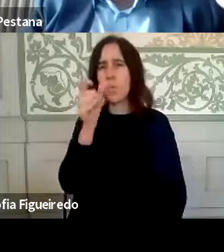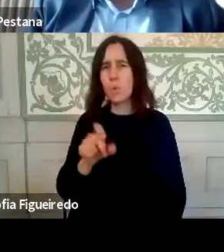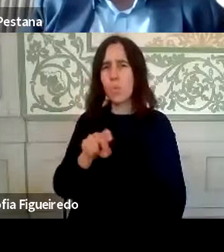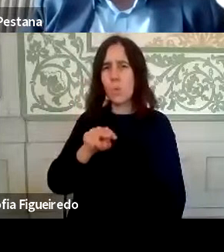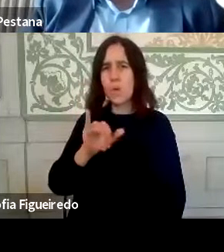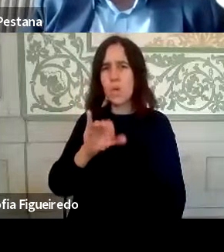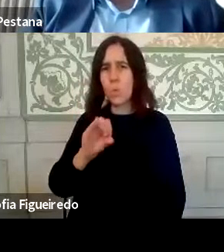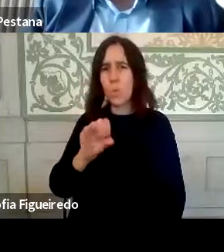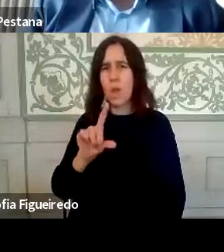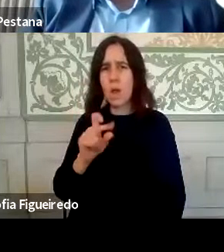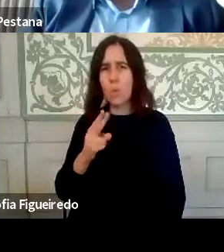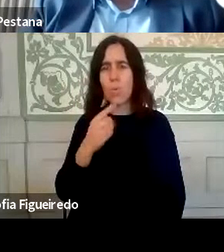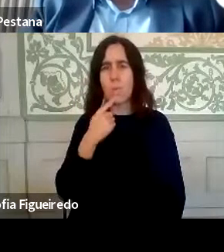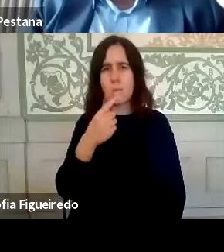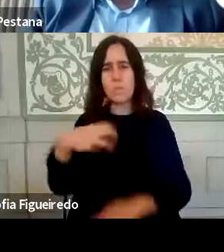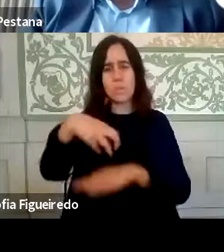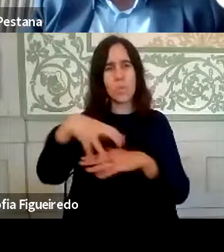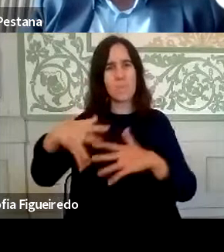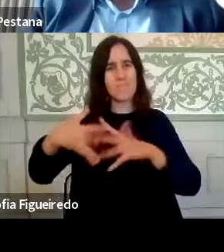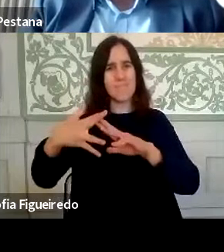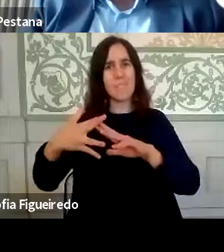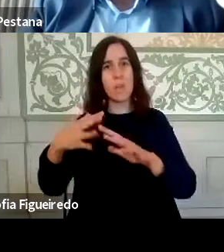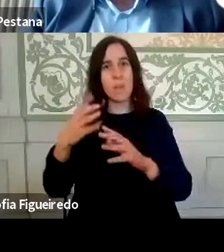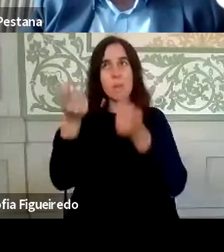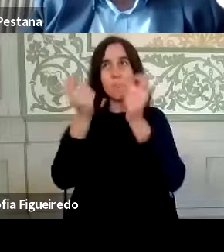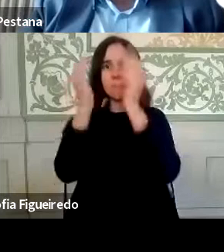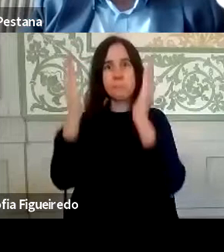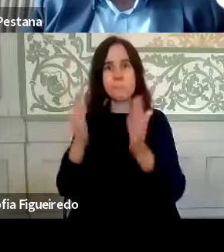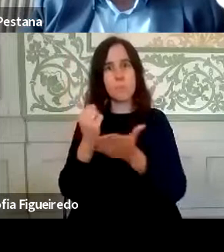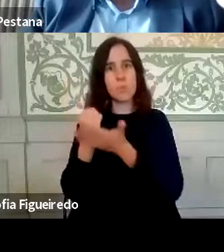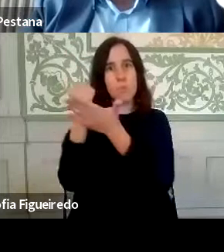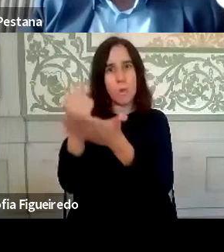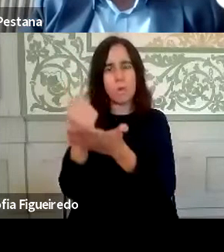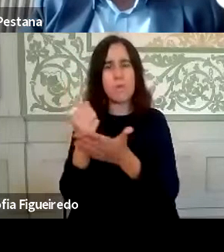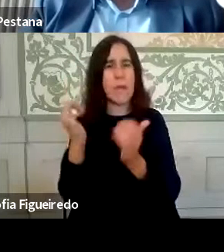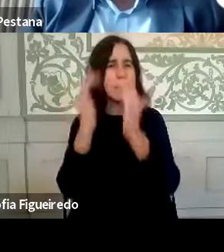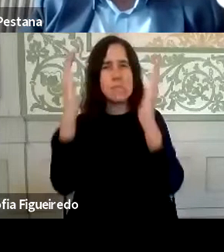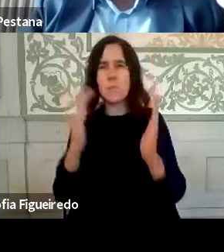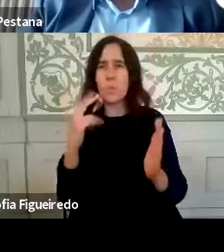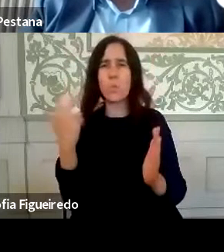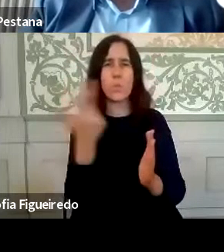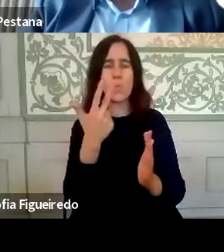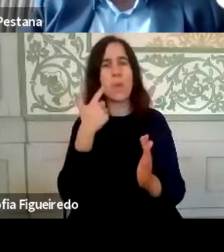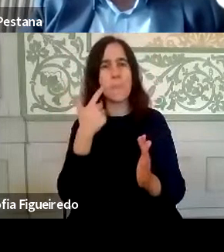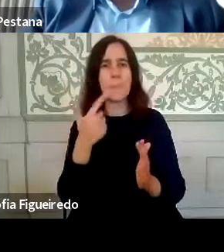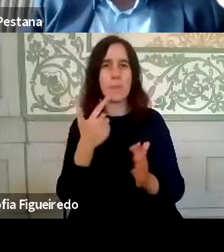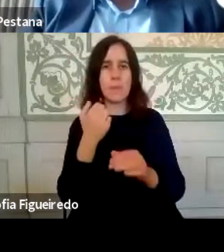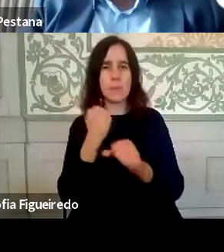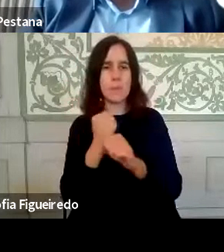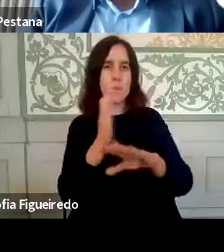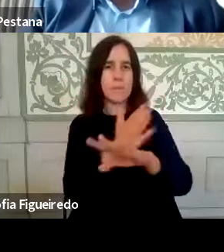da estrutura física que suporta muitas vezes as organizações, toda a dimensão da organização está assente em divisão do trabalho, em